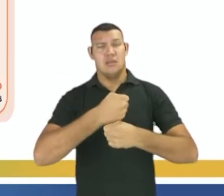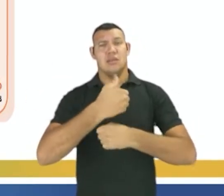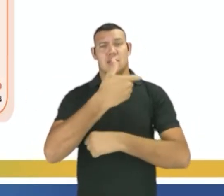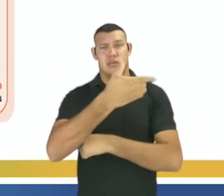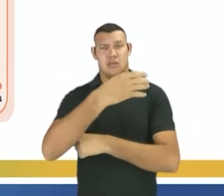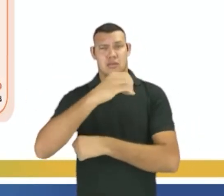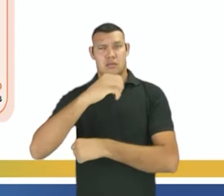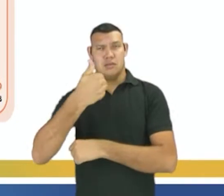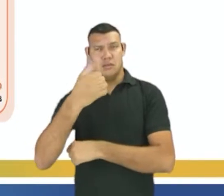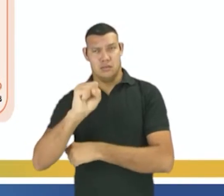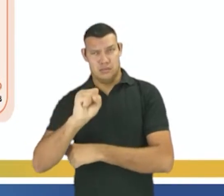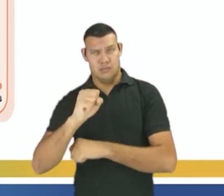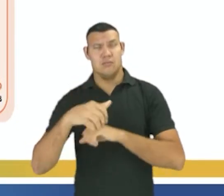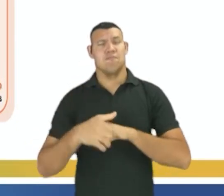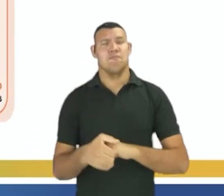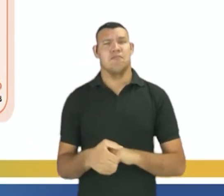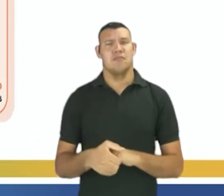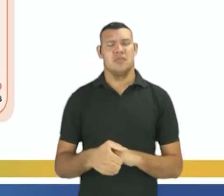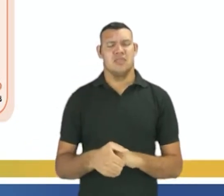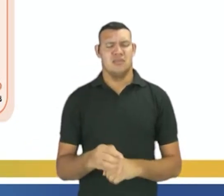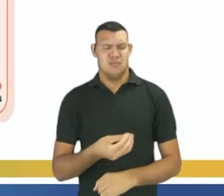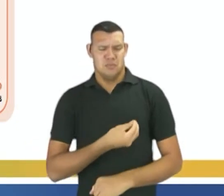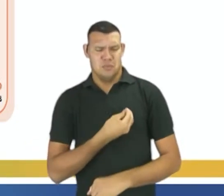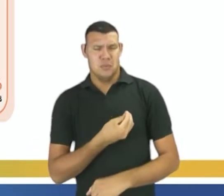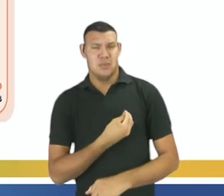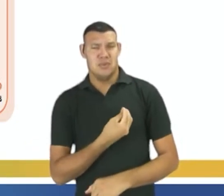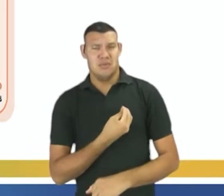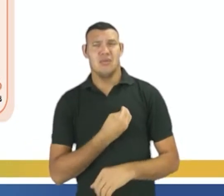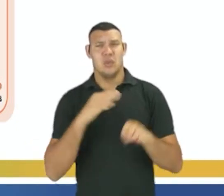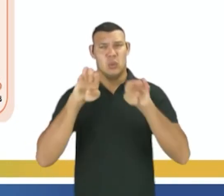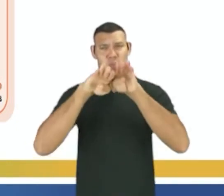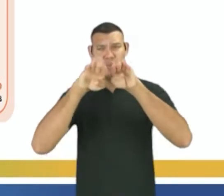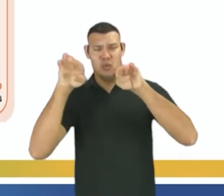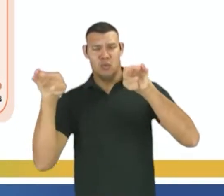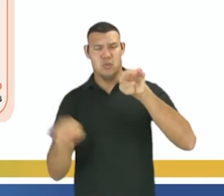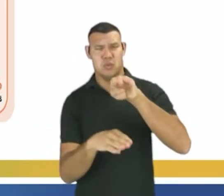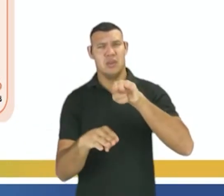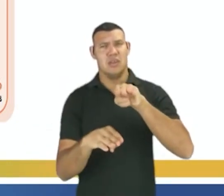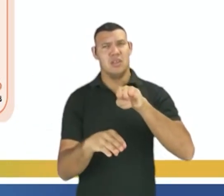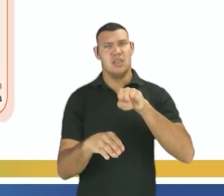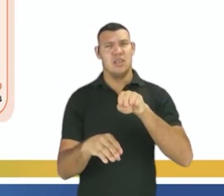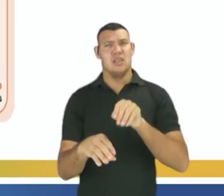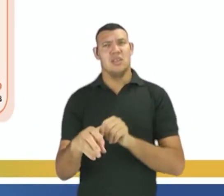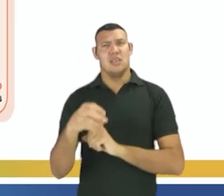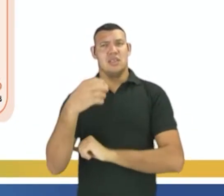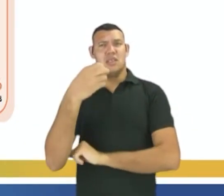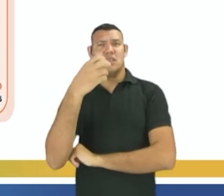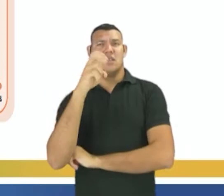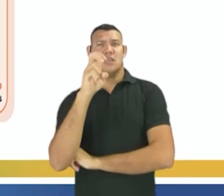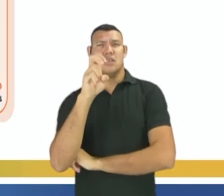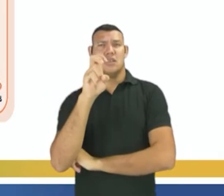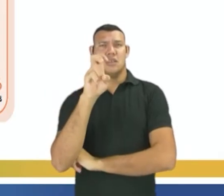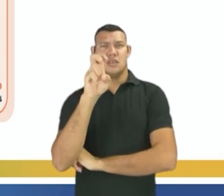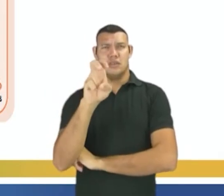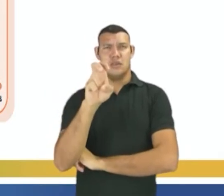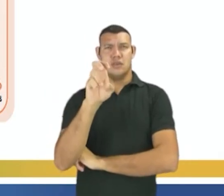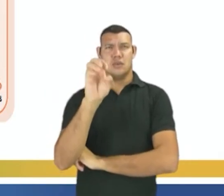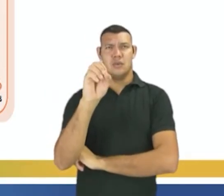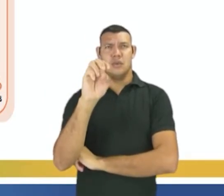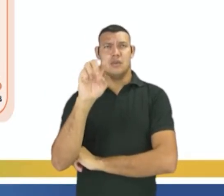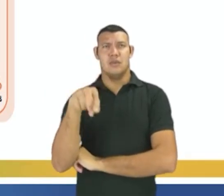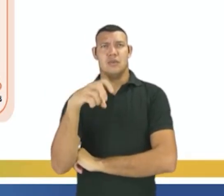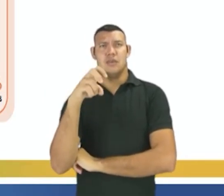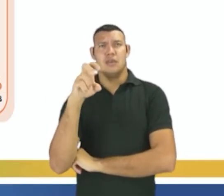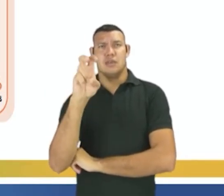ou seja, pessoas que viviam inferior a 5,50 dólares por dia, era o